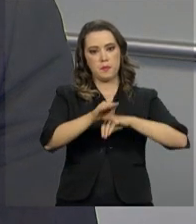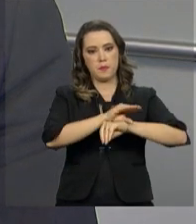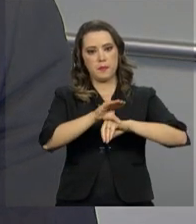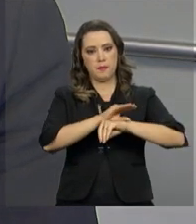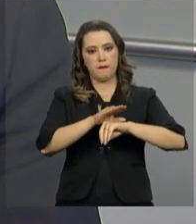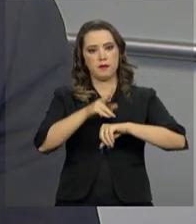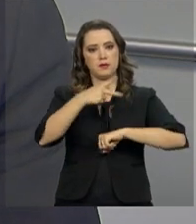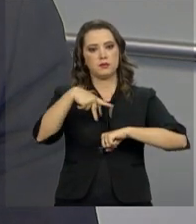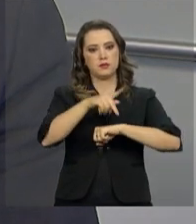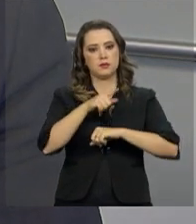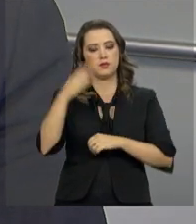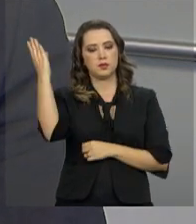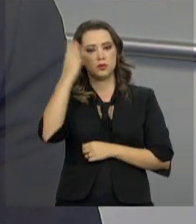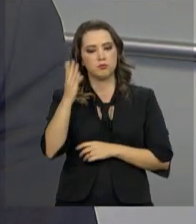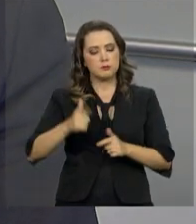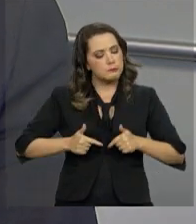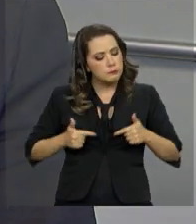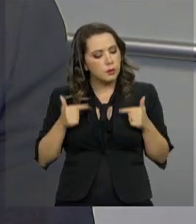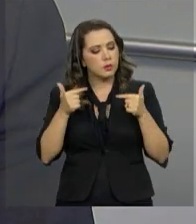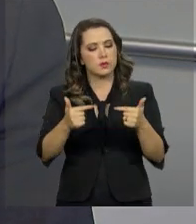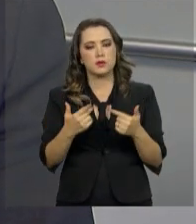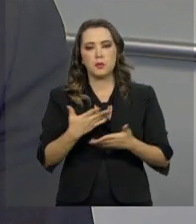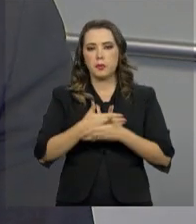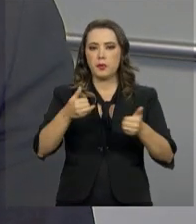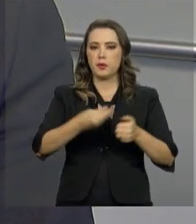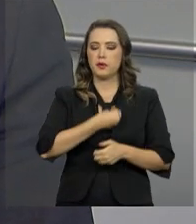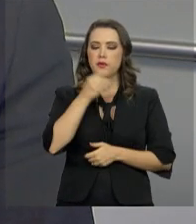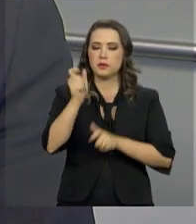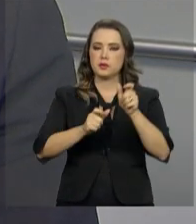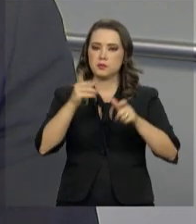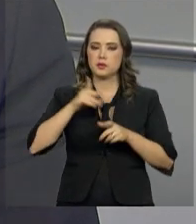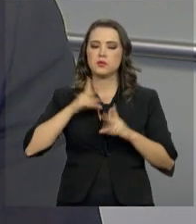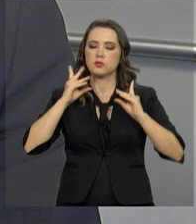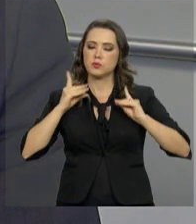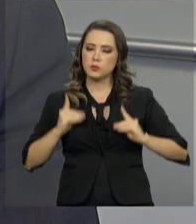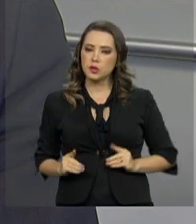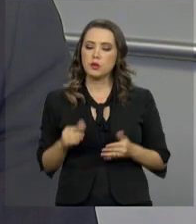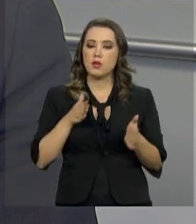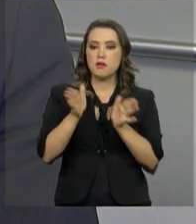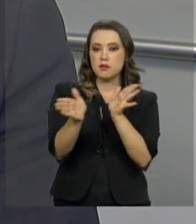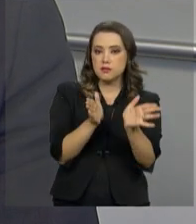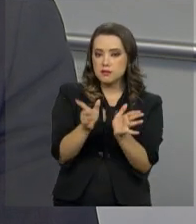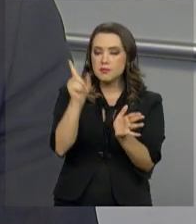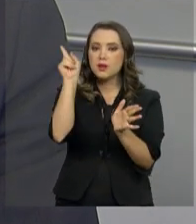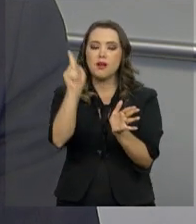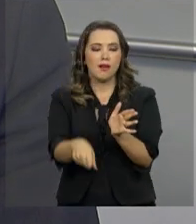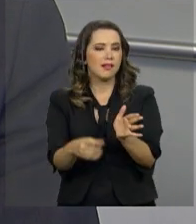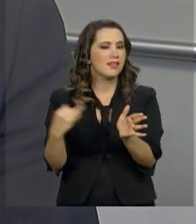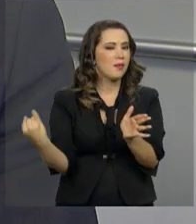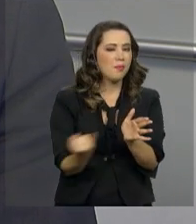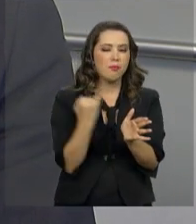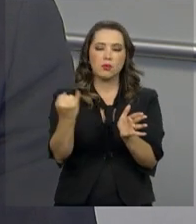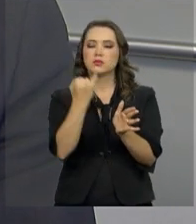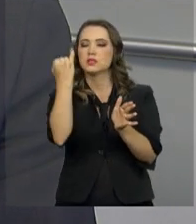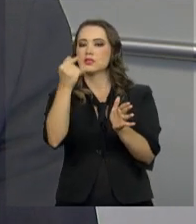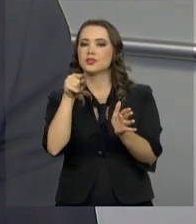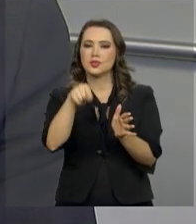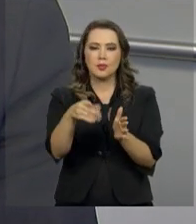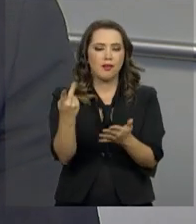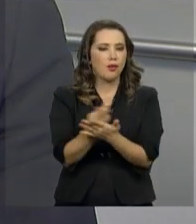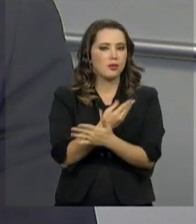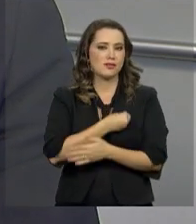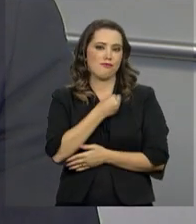Então, o Brasil tem evidado esforços para melhorar a vida das pessoas com deficiência e a acessibilidade é uma condição para que isso